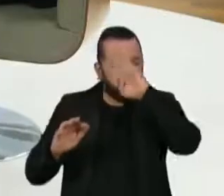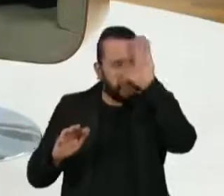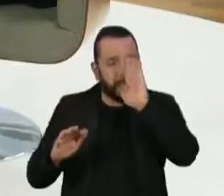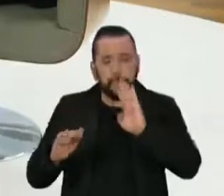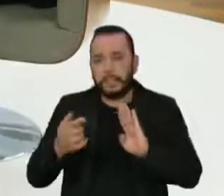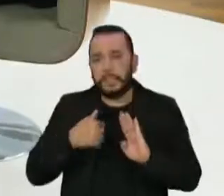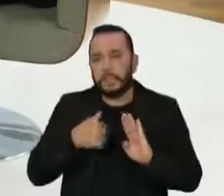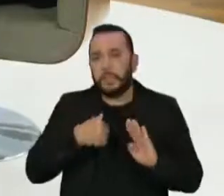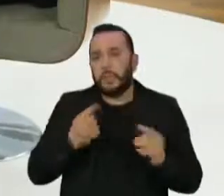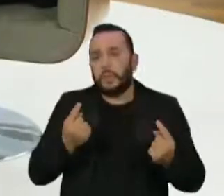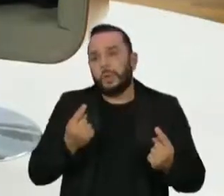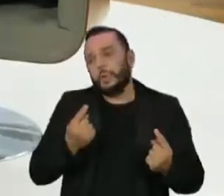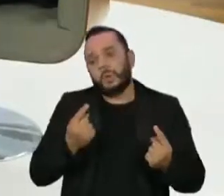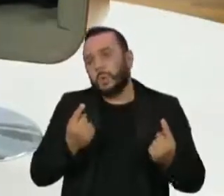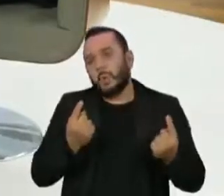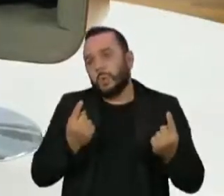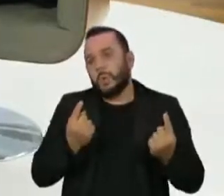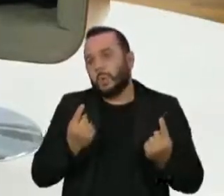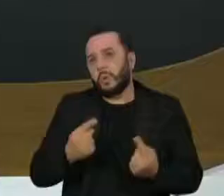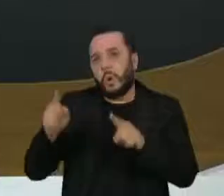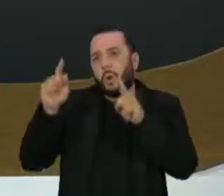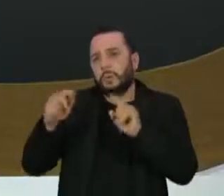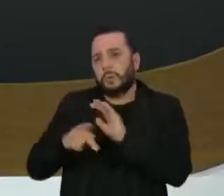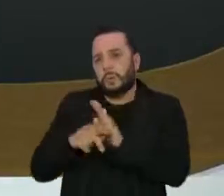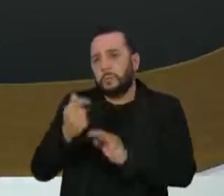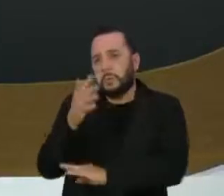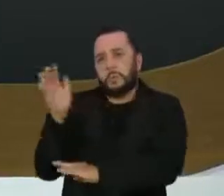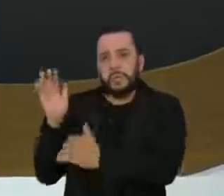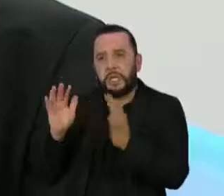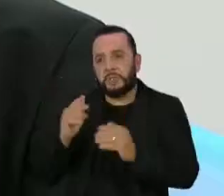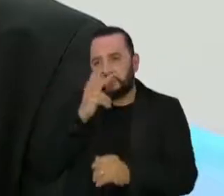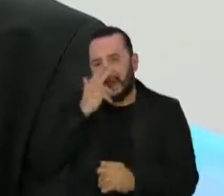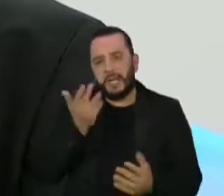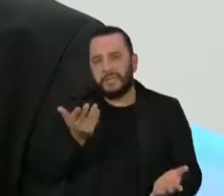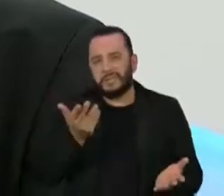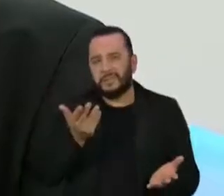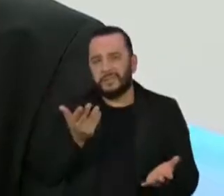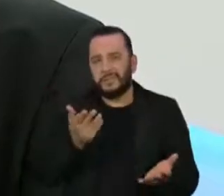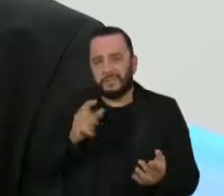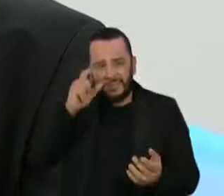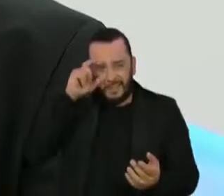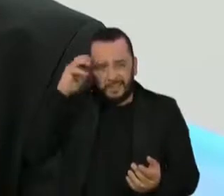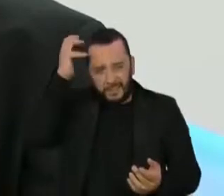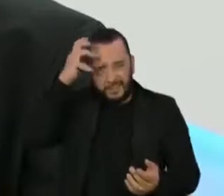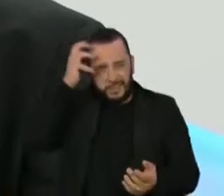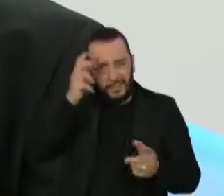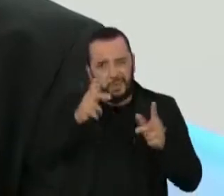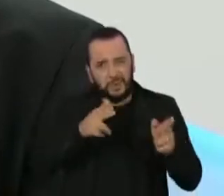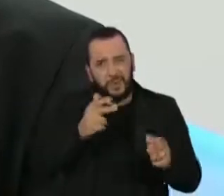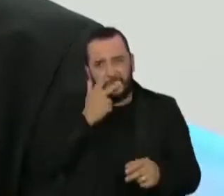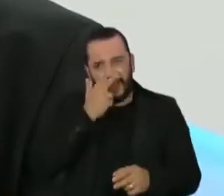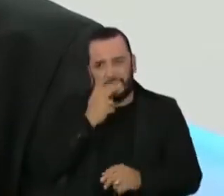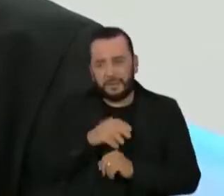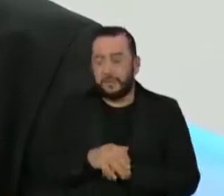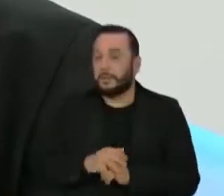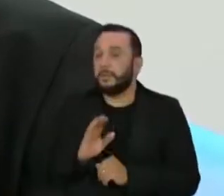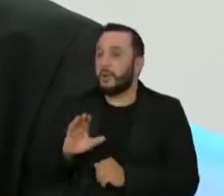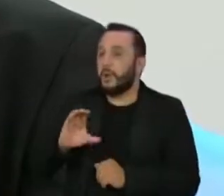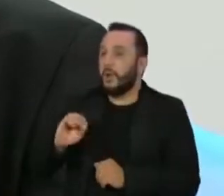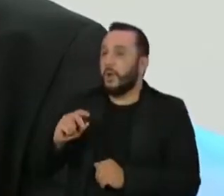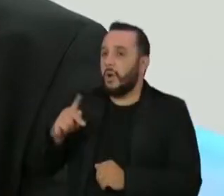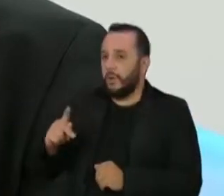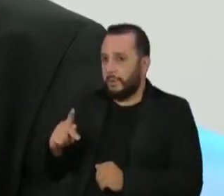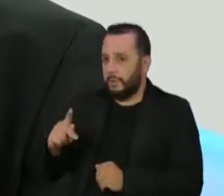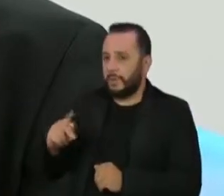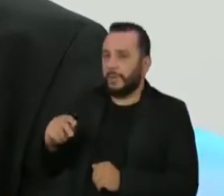mudado pouco o discurso em relação à gestão anterior. Vera, na COP de Madrid, uma semana antes, nós ficamos